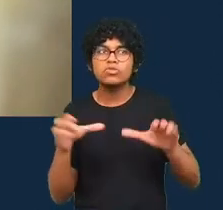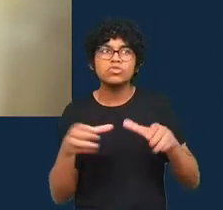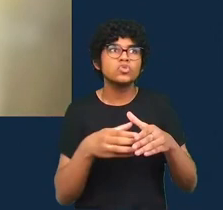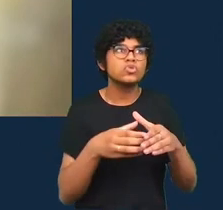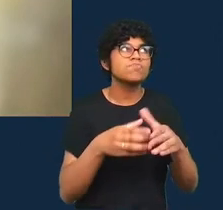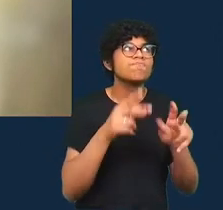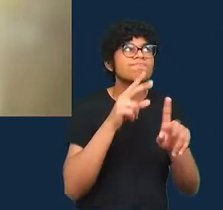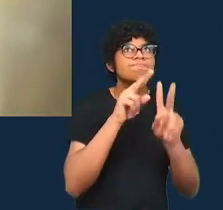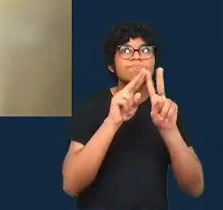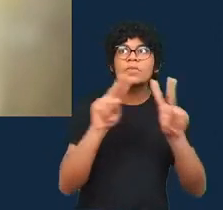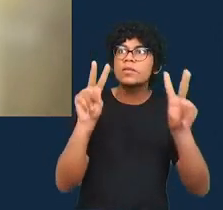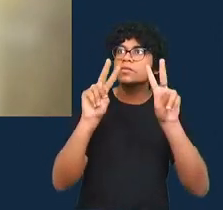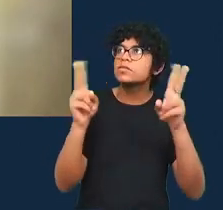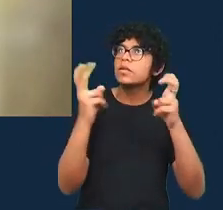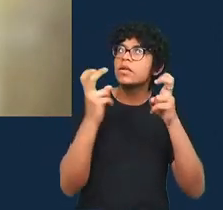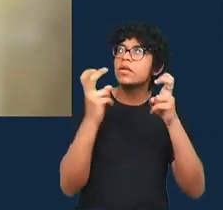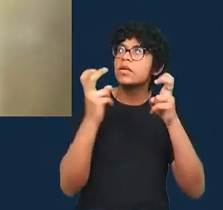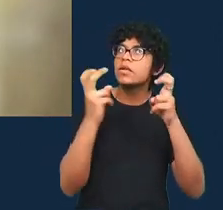ao nosso redor